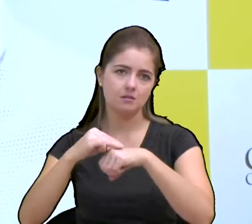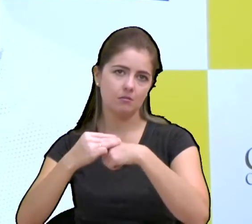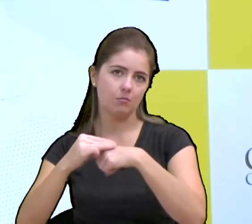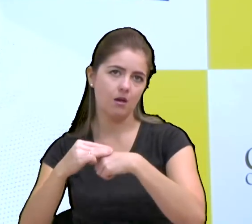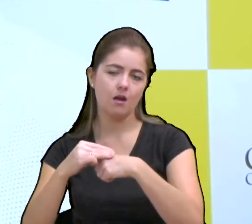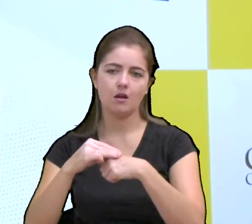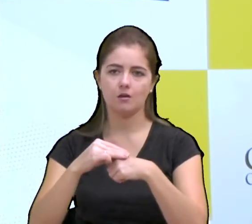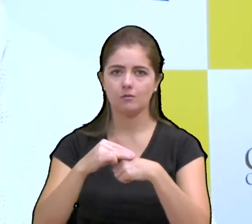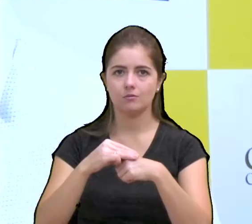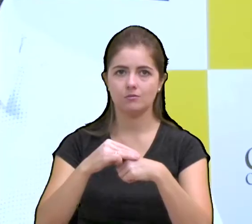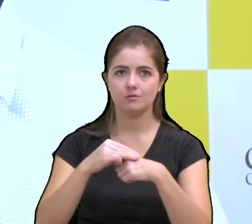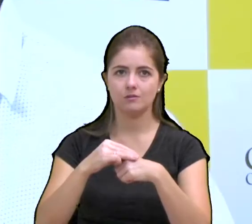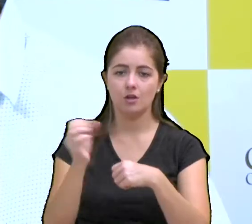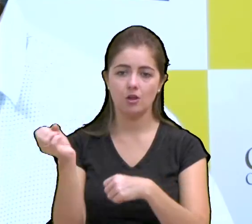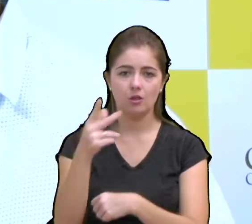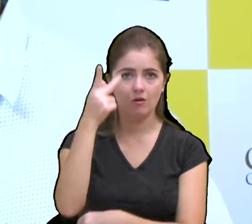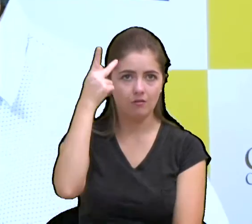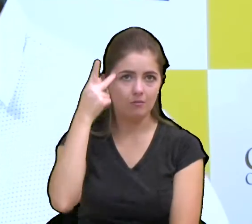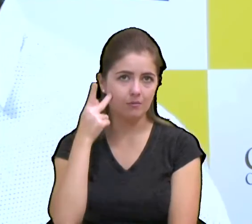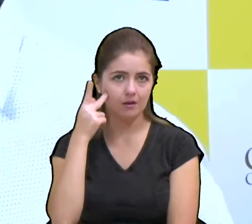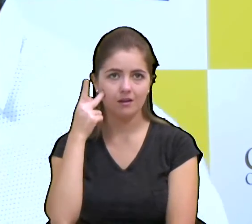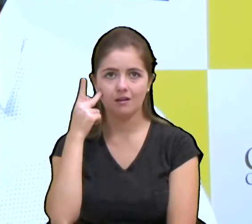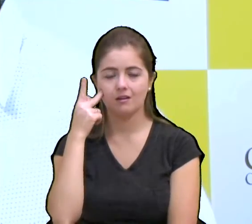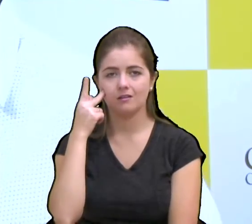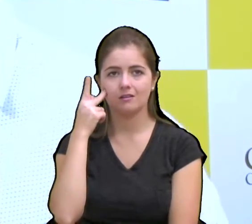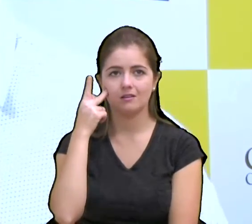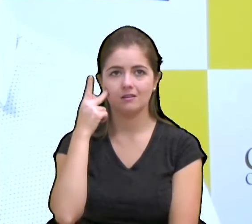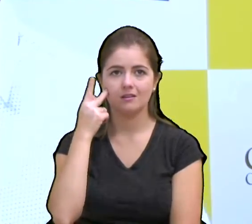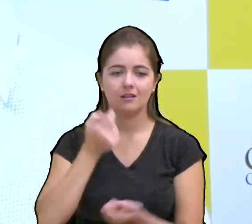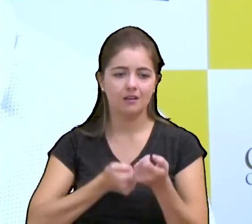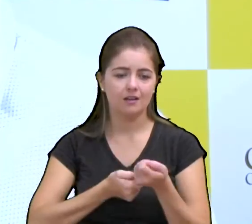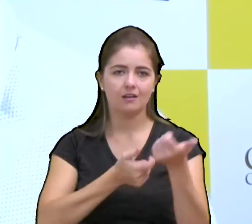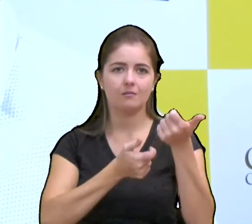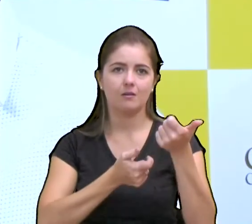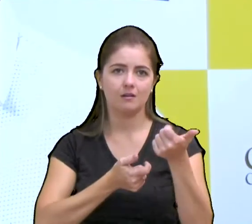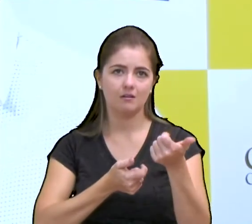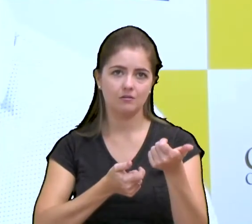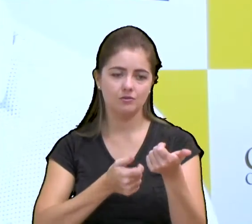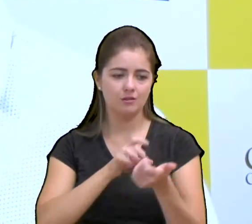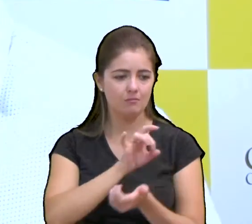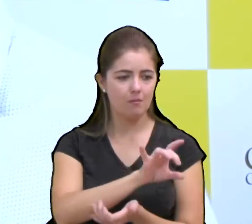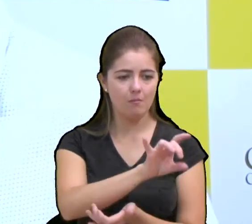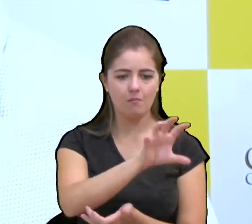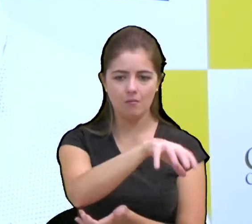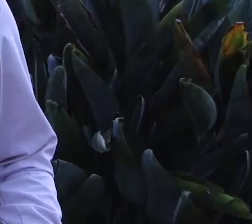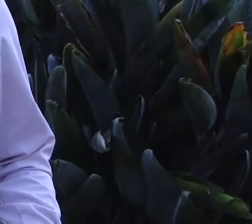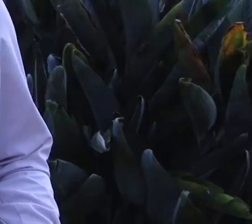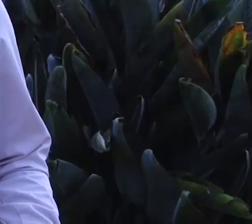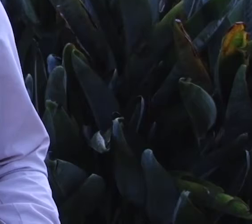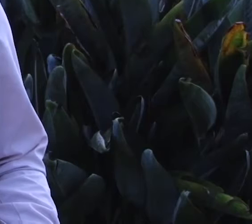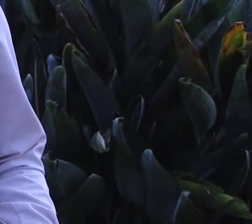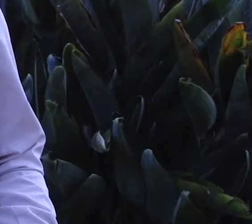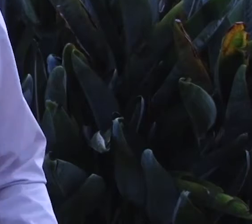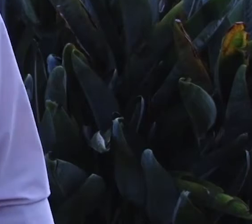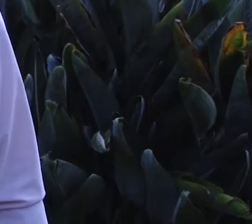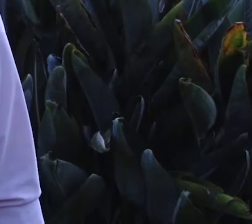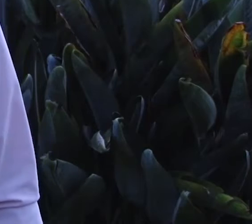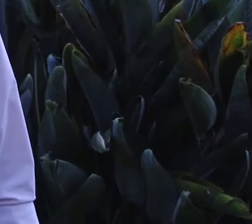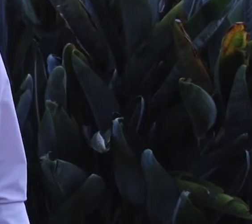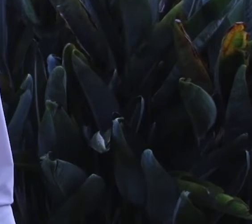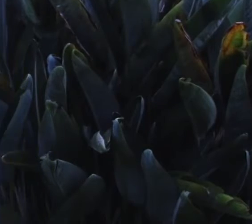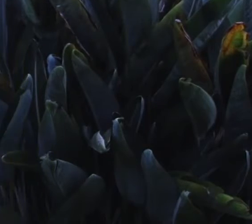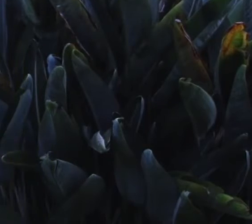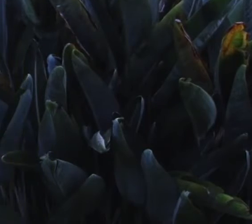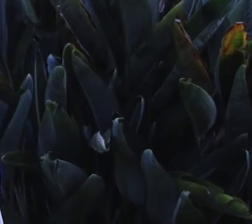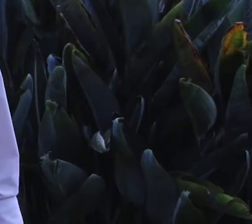Nova Prata, vai ser Garibaldi, então, isso para nós, os vereadores, também saber a situação real de cada município. Esta edição do Notícias